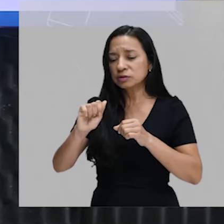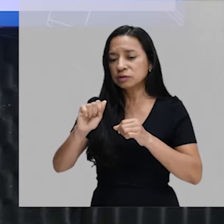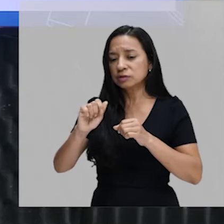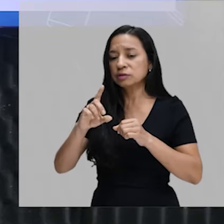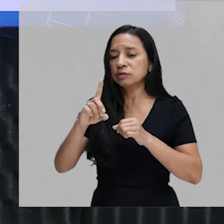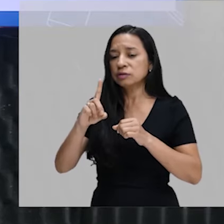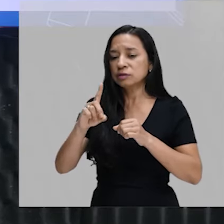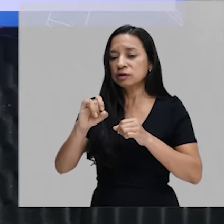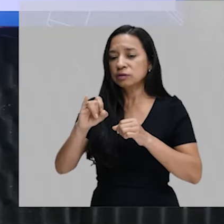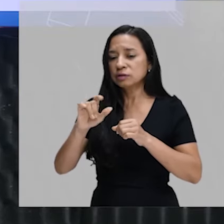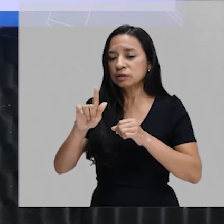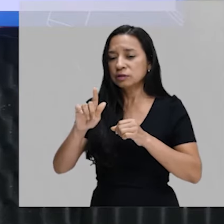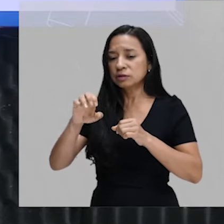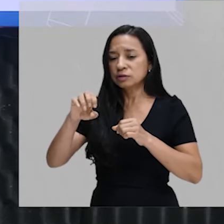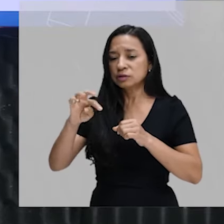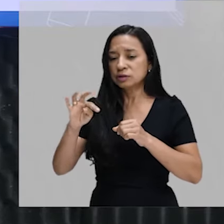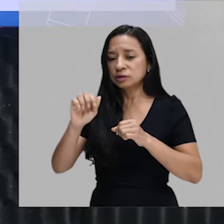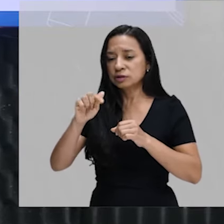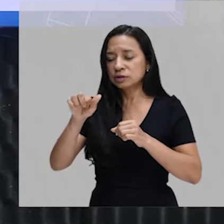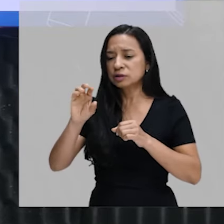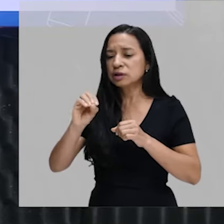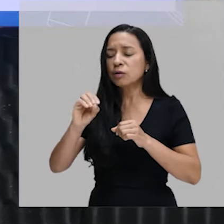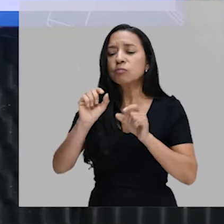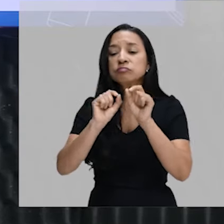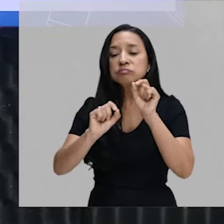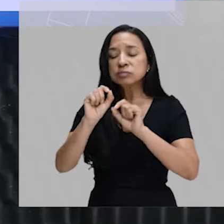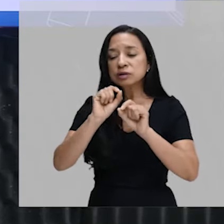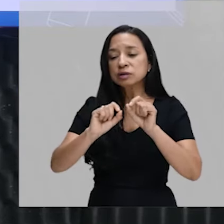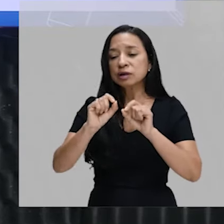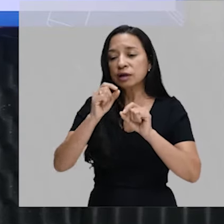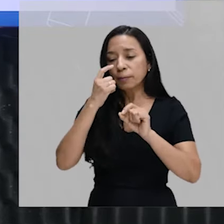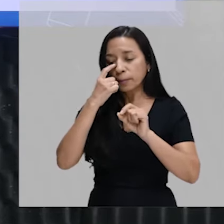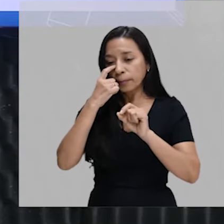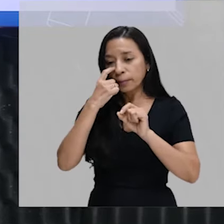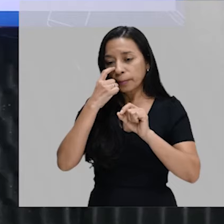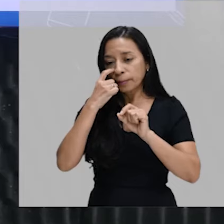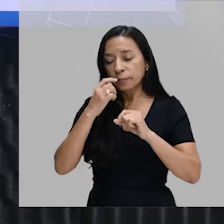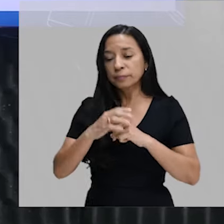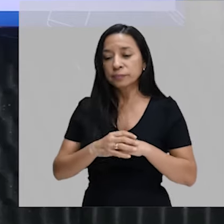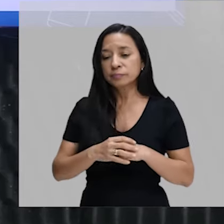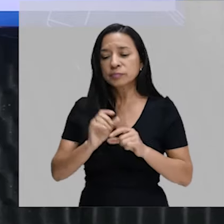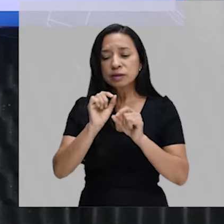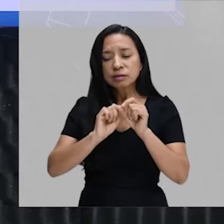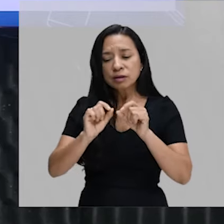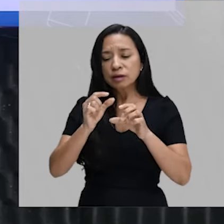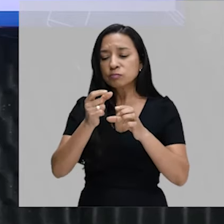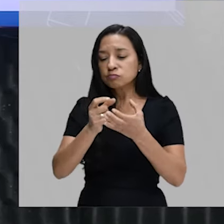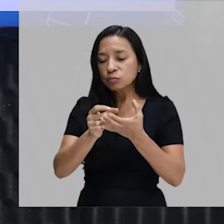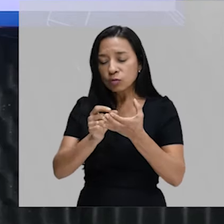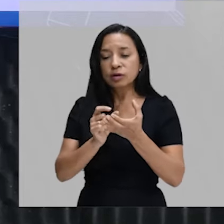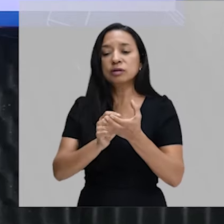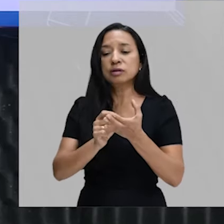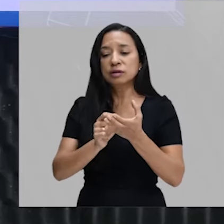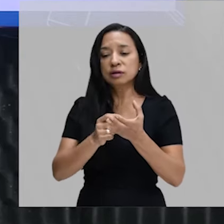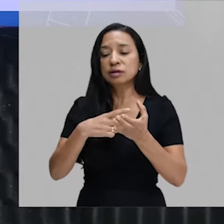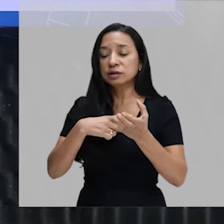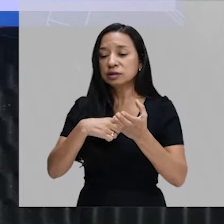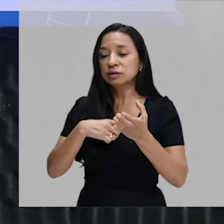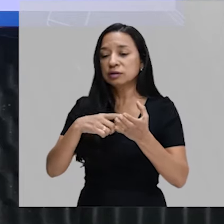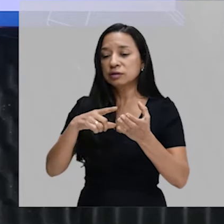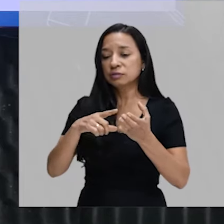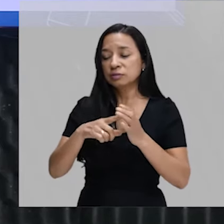Tem uma organela que tem a função de digestão. Ela possui enzimas digestivas no interior dela. Essa organela é o